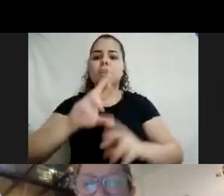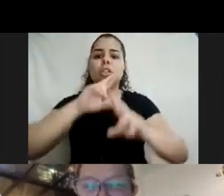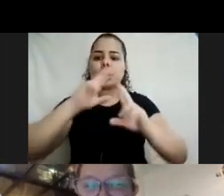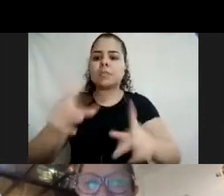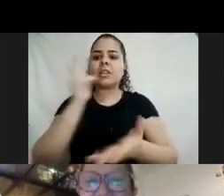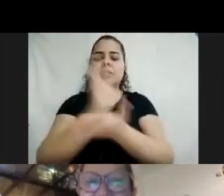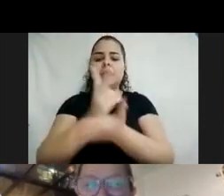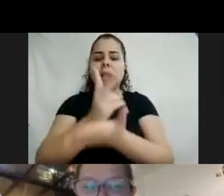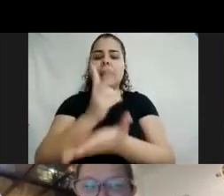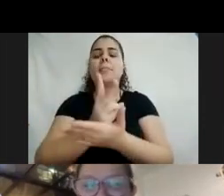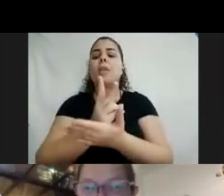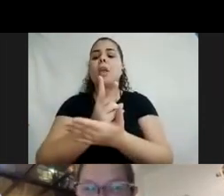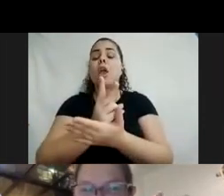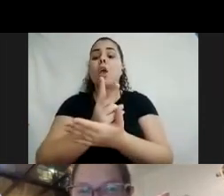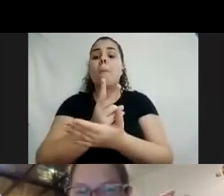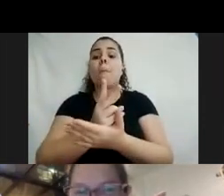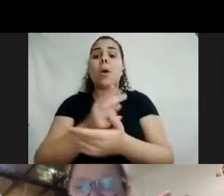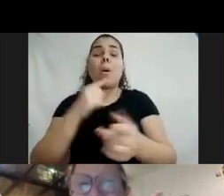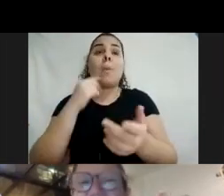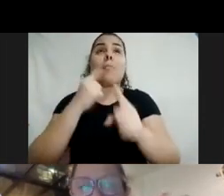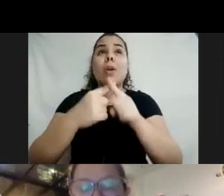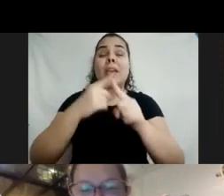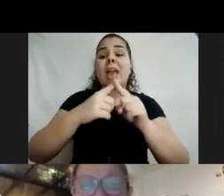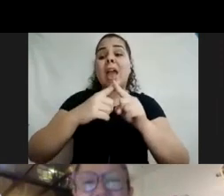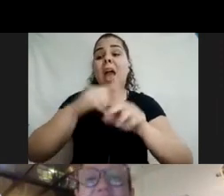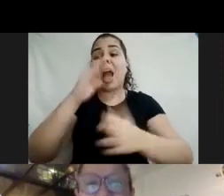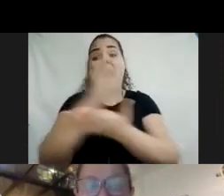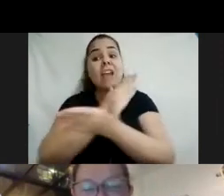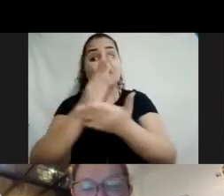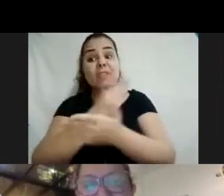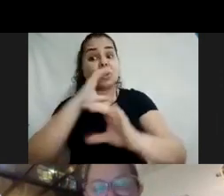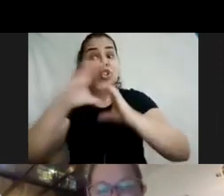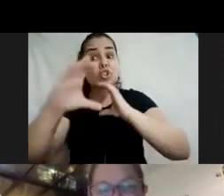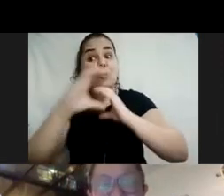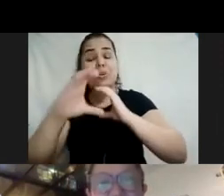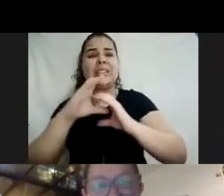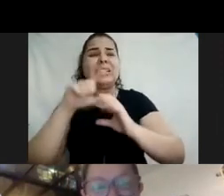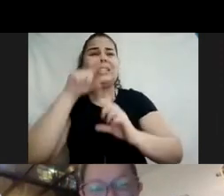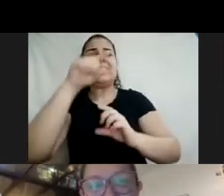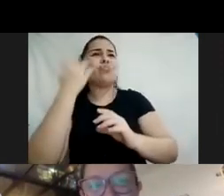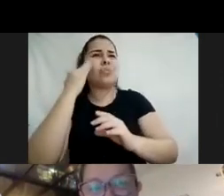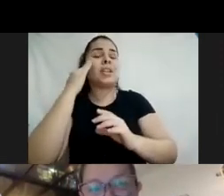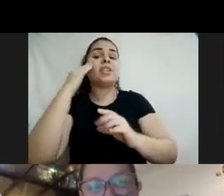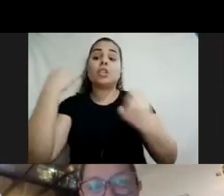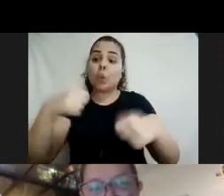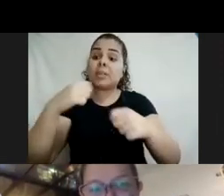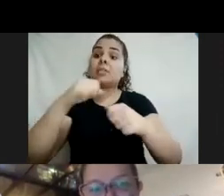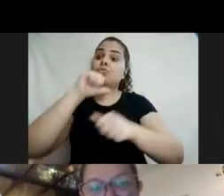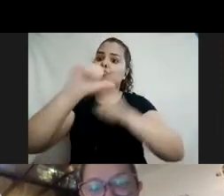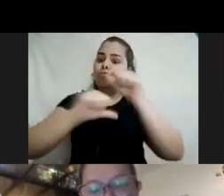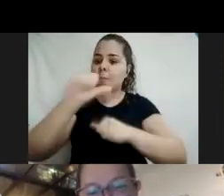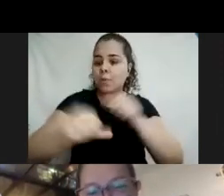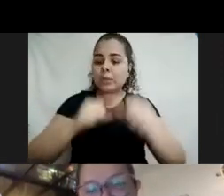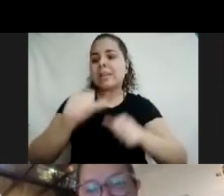resposta, porque às vezes é a forma como eu estou me comunicando que não está certa, né? Não é ele que não está entendendo, é eu que não estou me expressando da